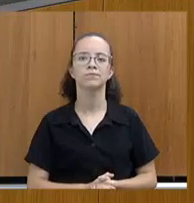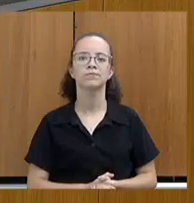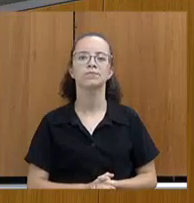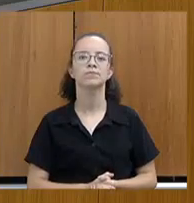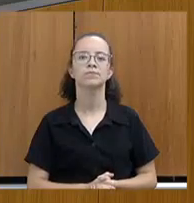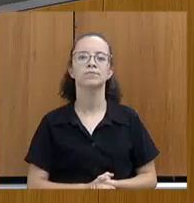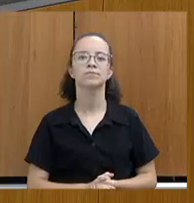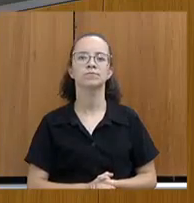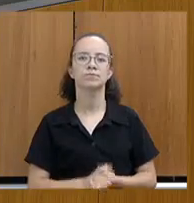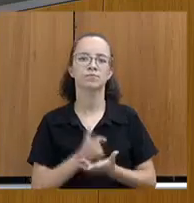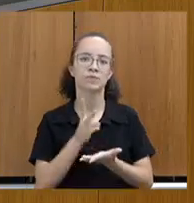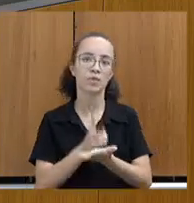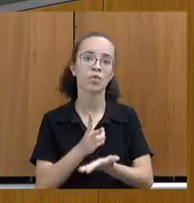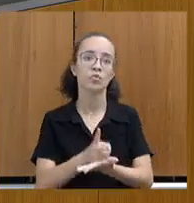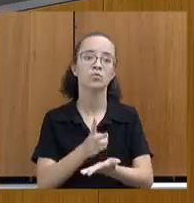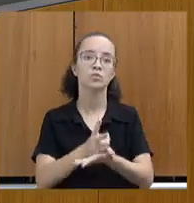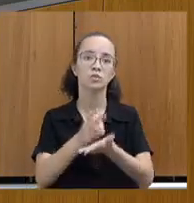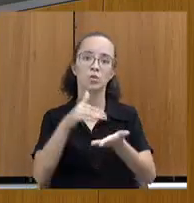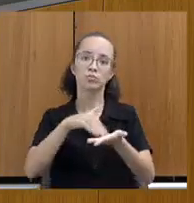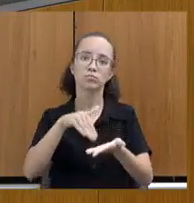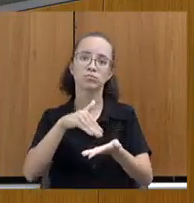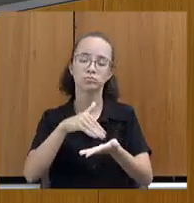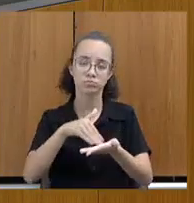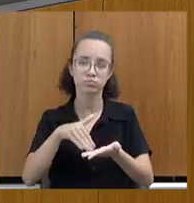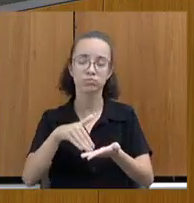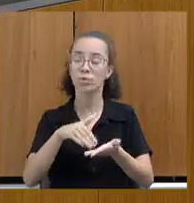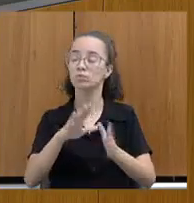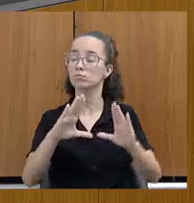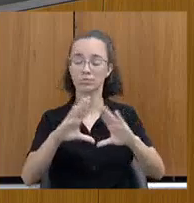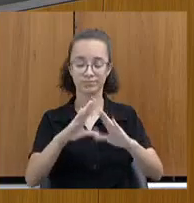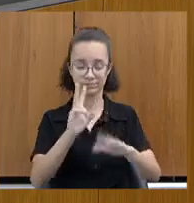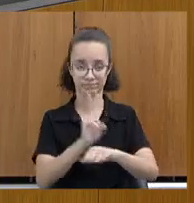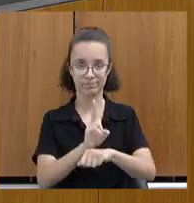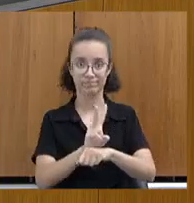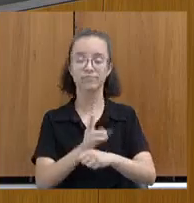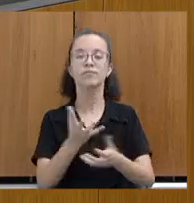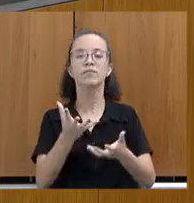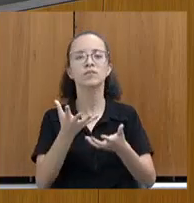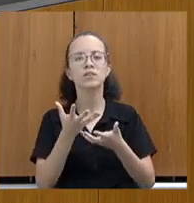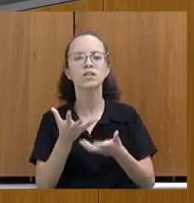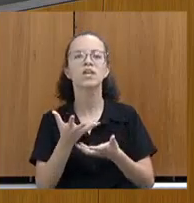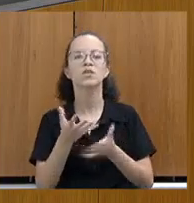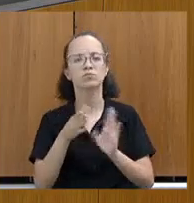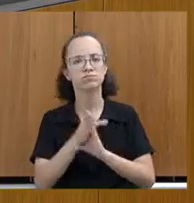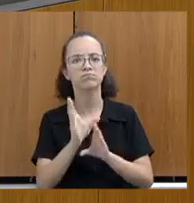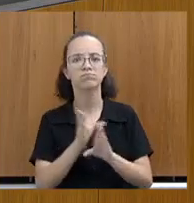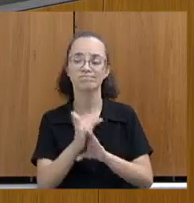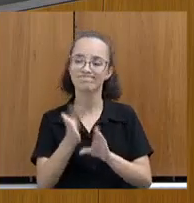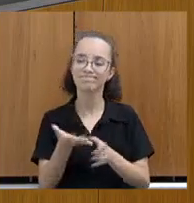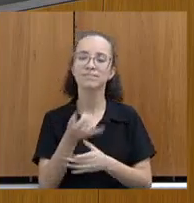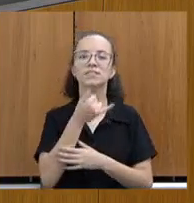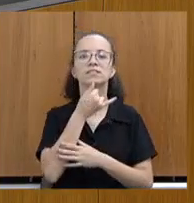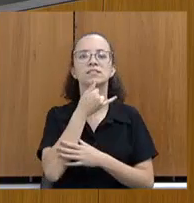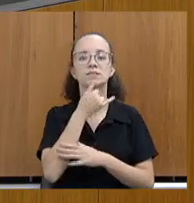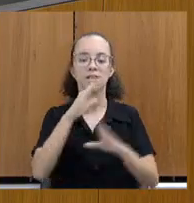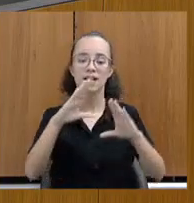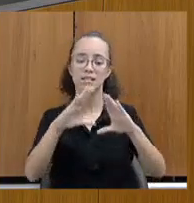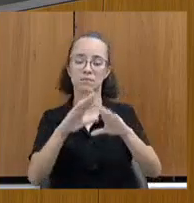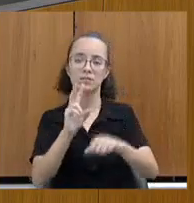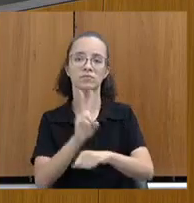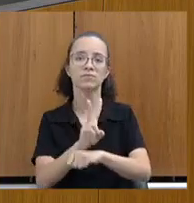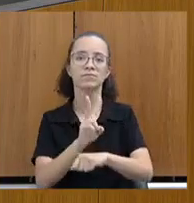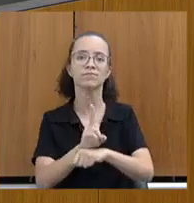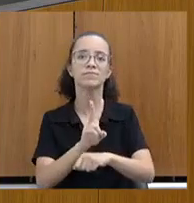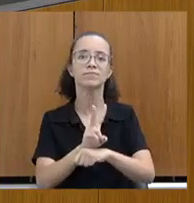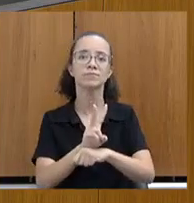Vamos seguir aqui com a Assembleia Fiscaliza. Eu queria também trazer essa orientação. Infelizmente, a Assembleia Fiscaliza,